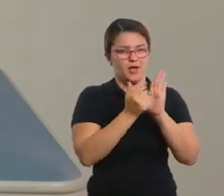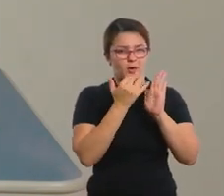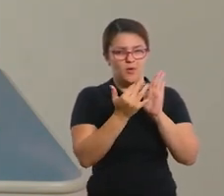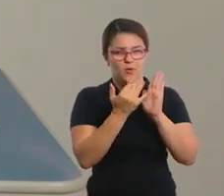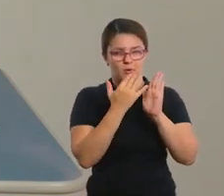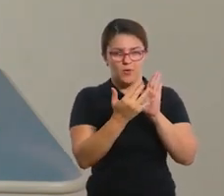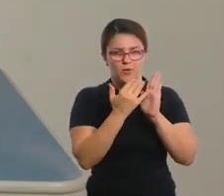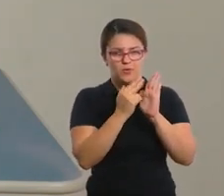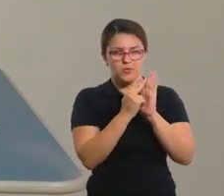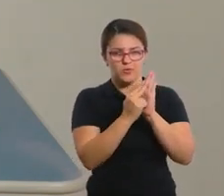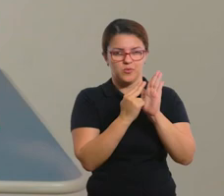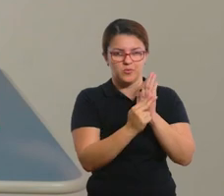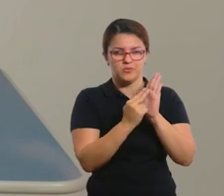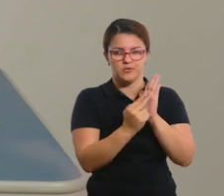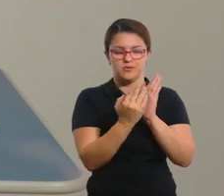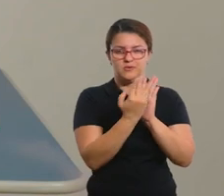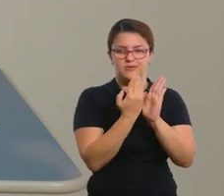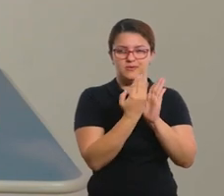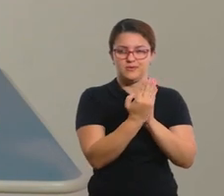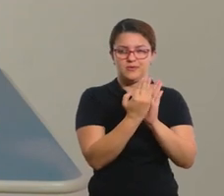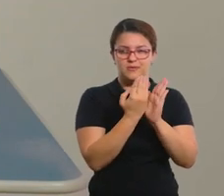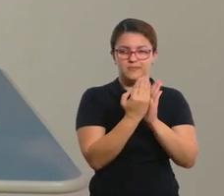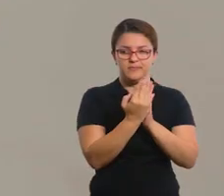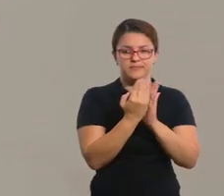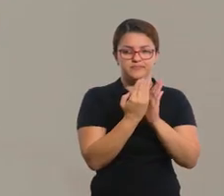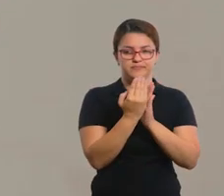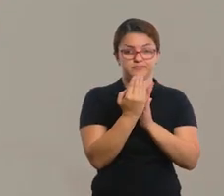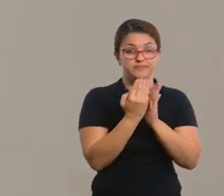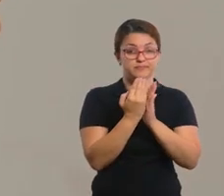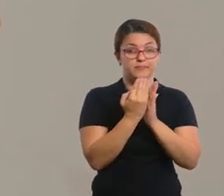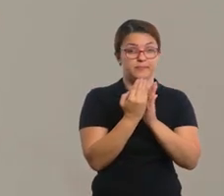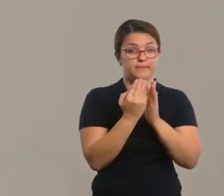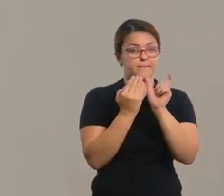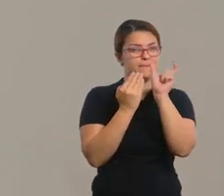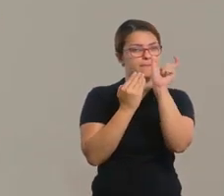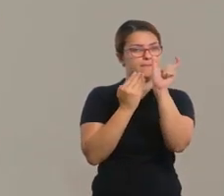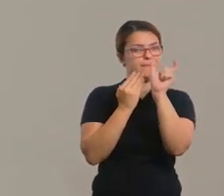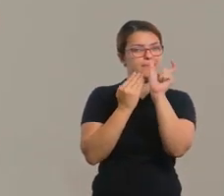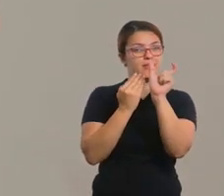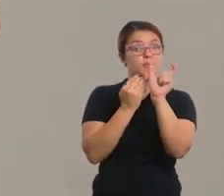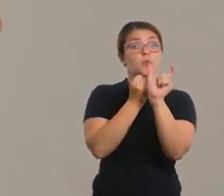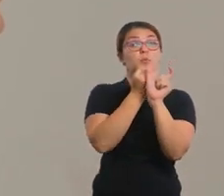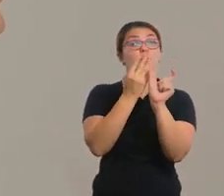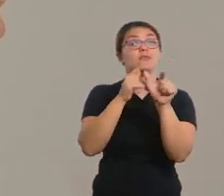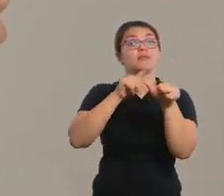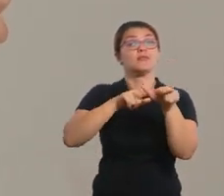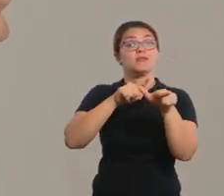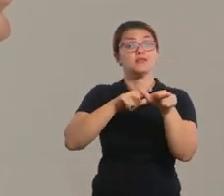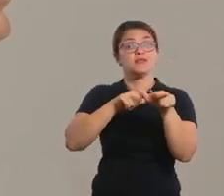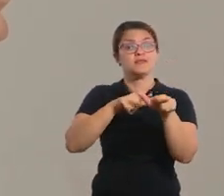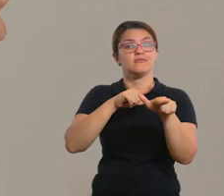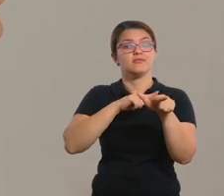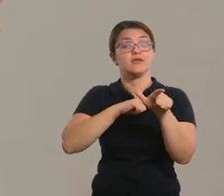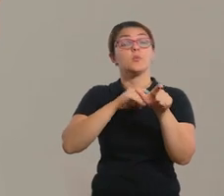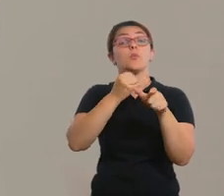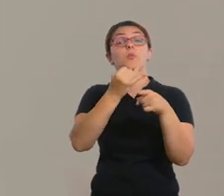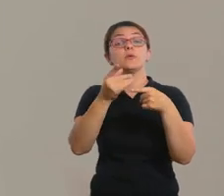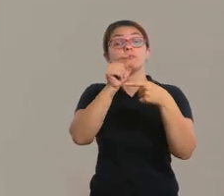das cores que criou e separar quantas letras tem essa palavra e quantas